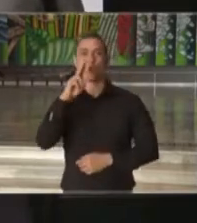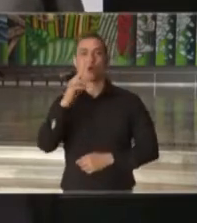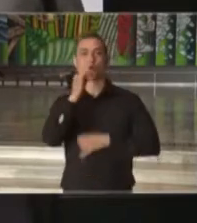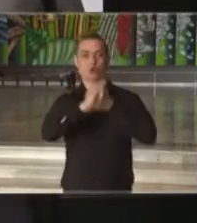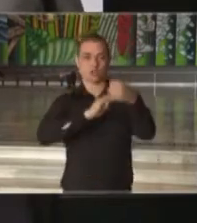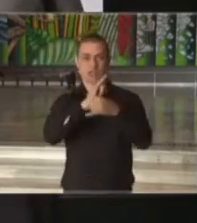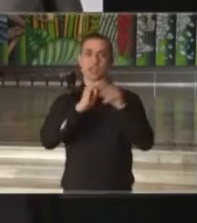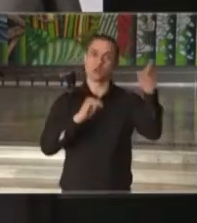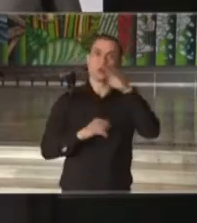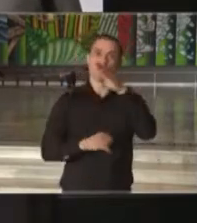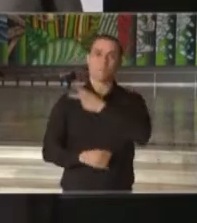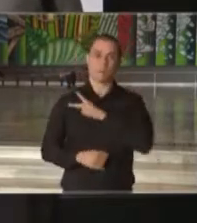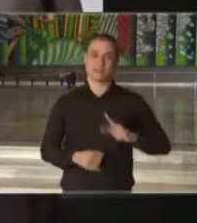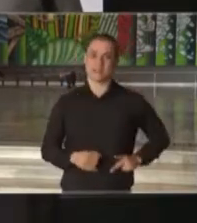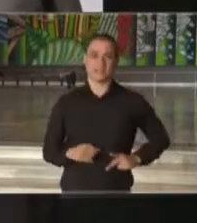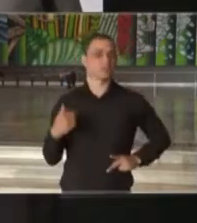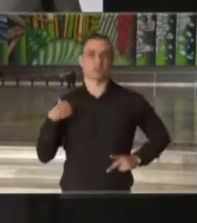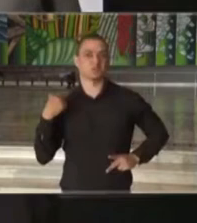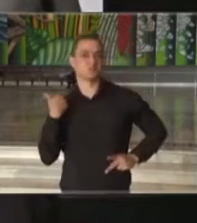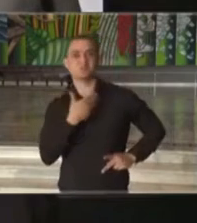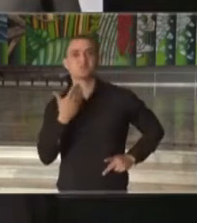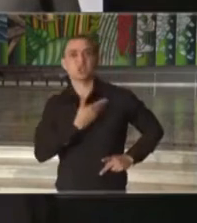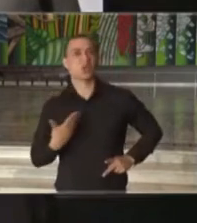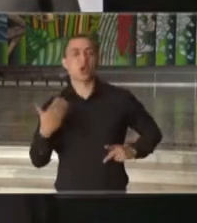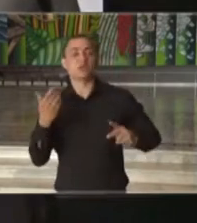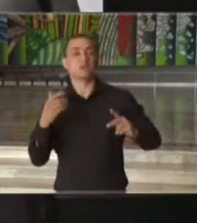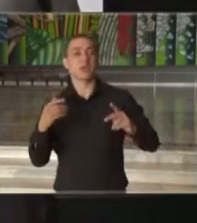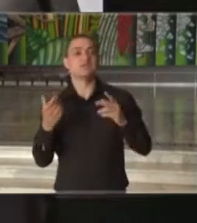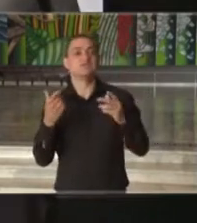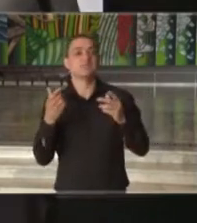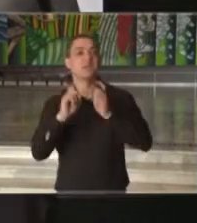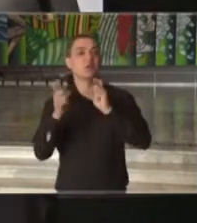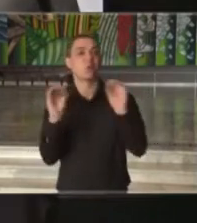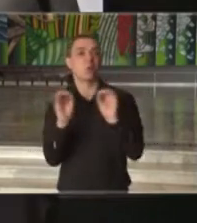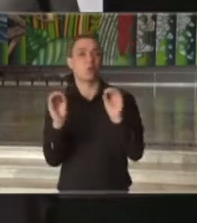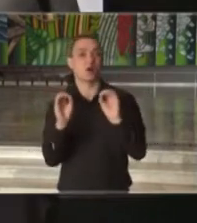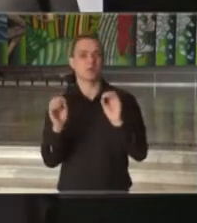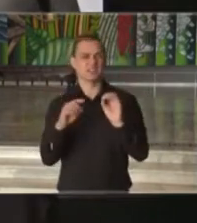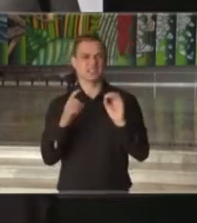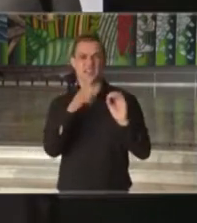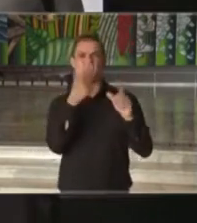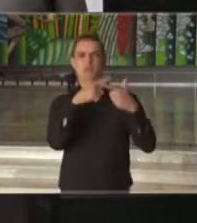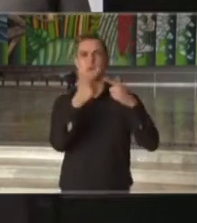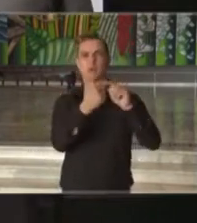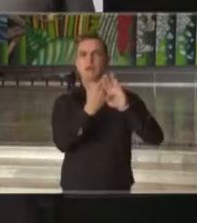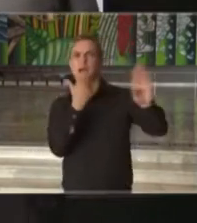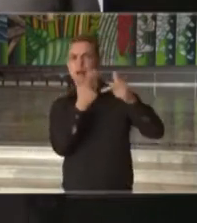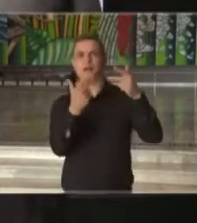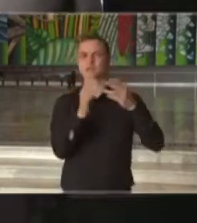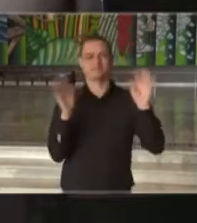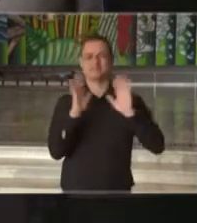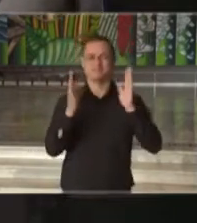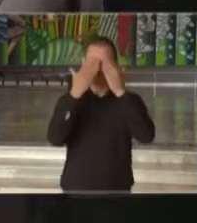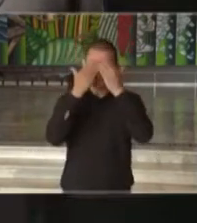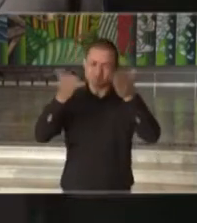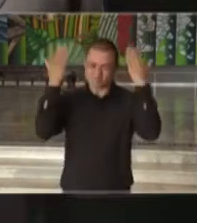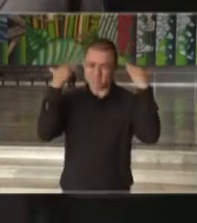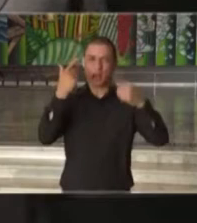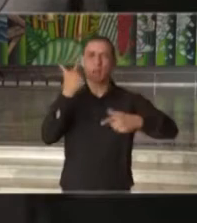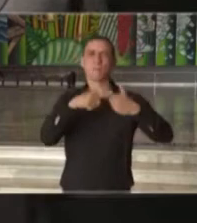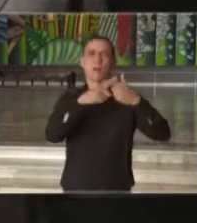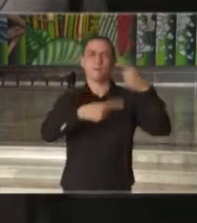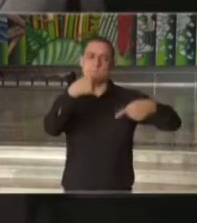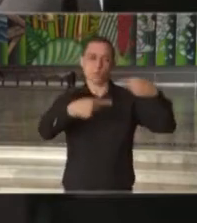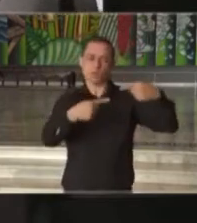o presidente da República. Mas, deixando de lado qualquer outro destempero de ordem política,